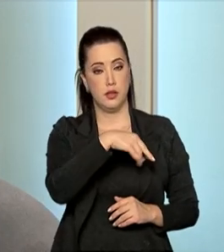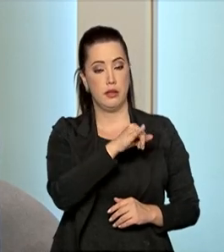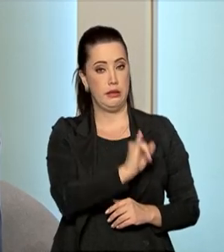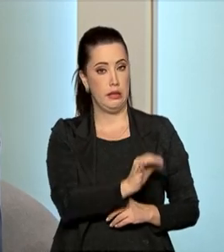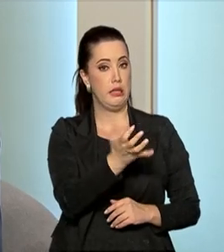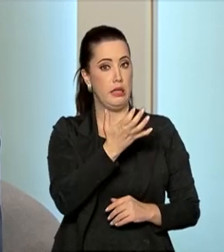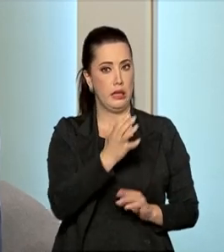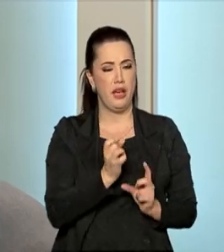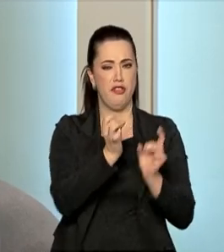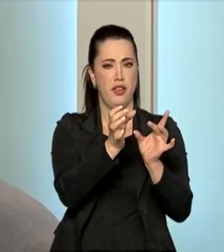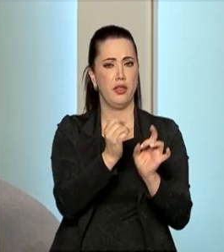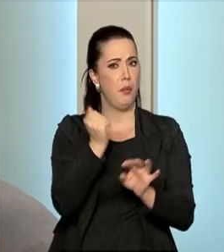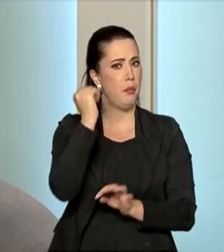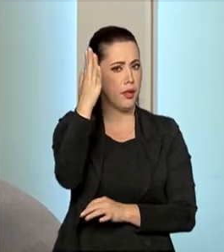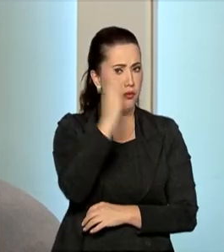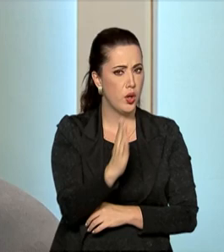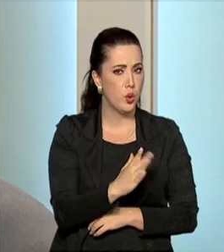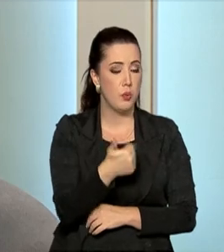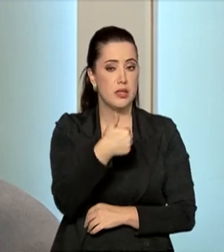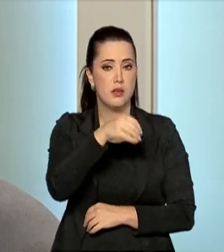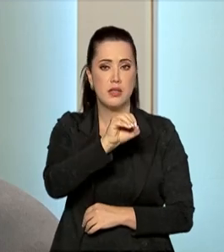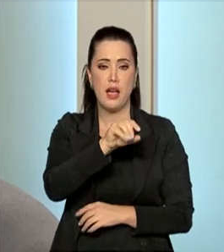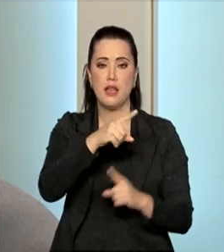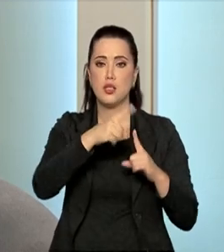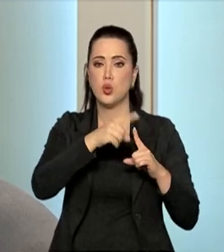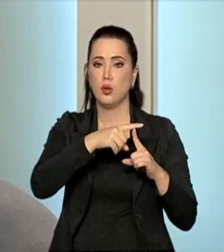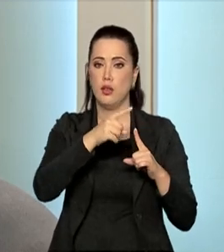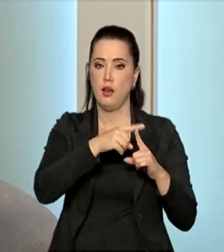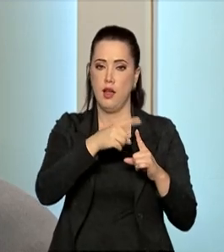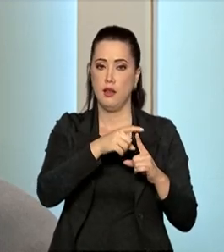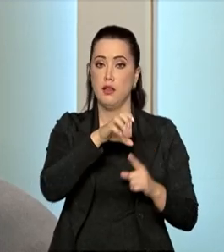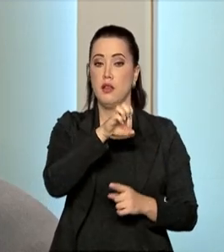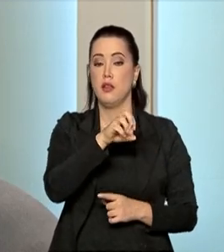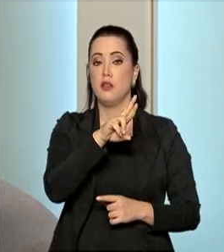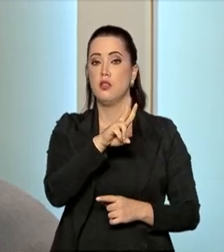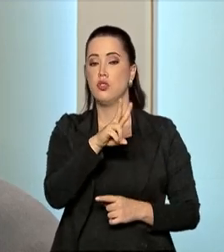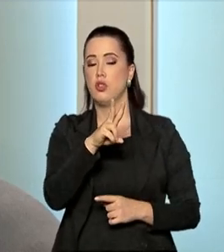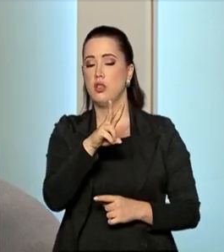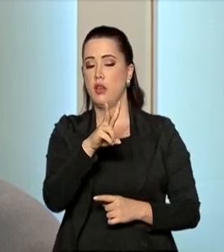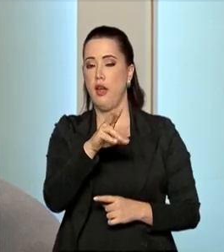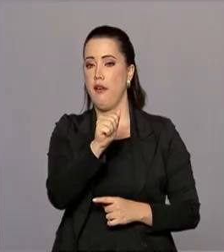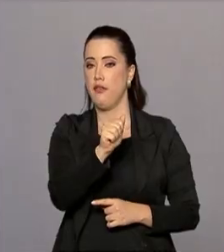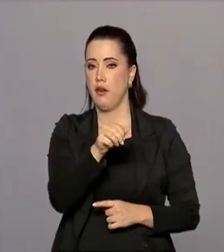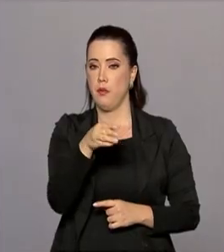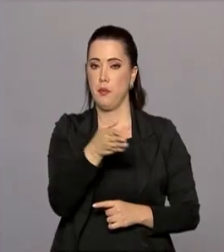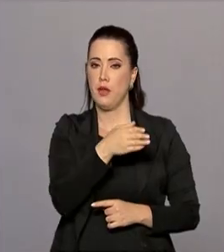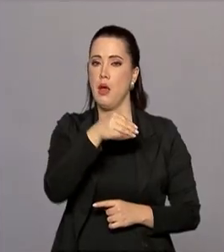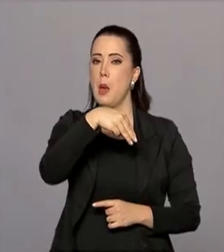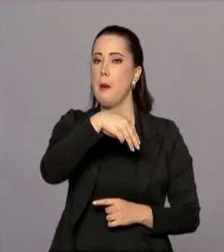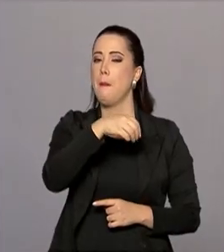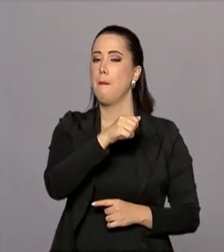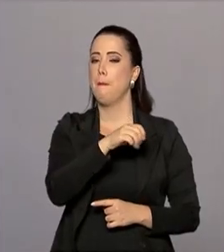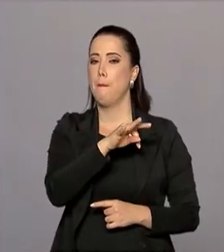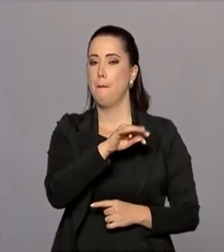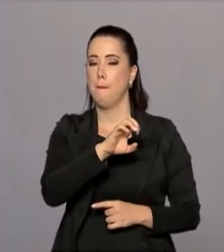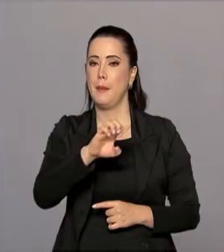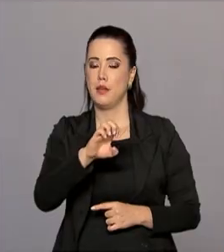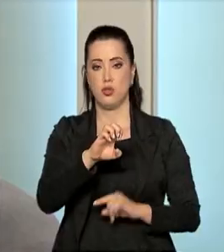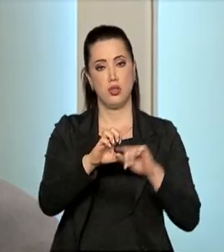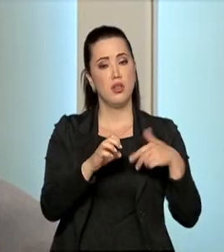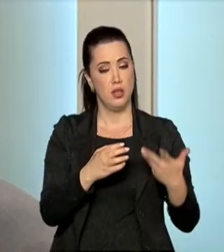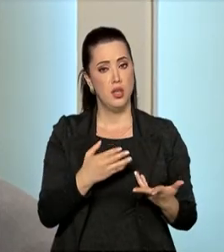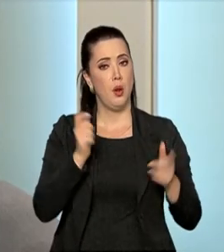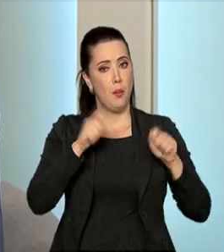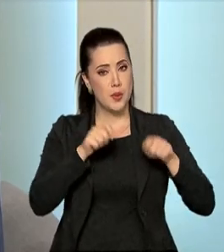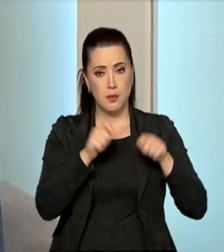aproximadamente 10 toneladas de erva mate. De modo que há um leque de oportunidades. Há